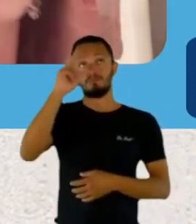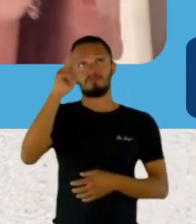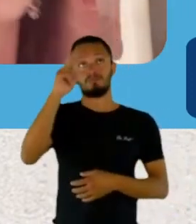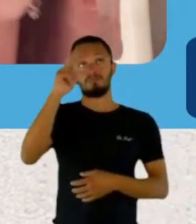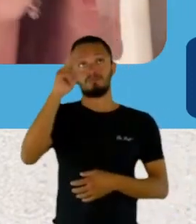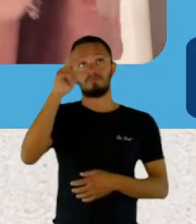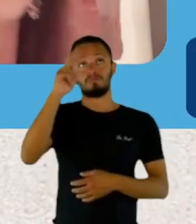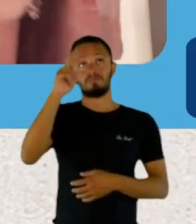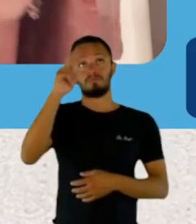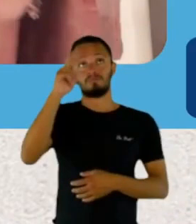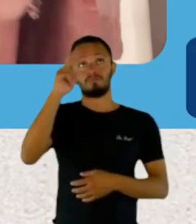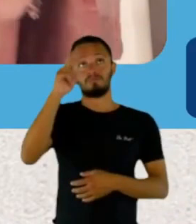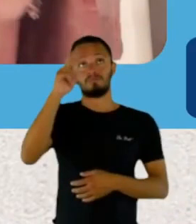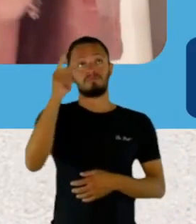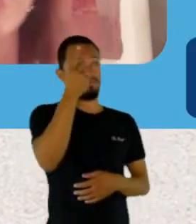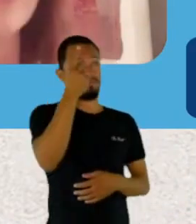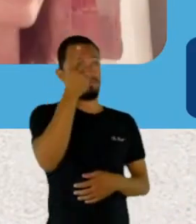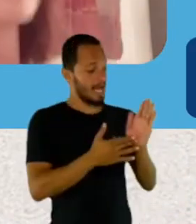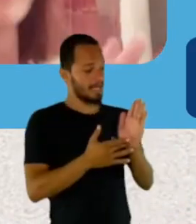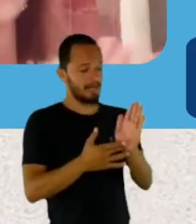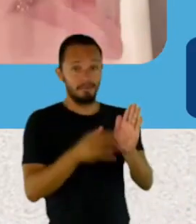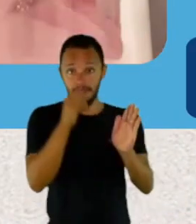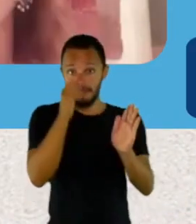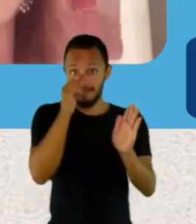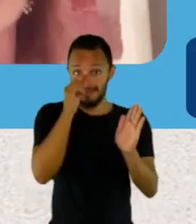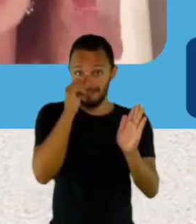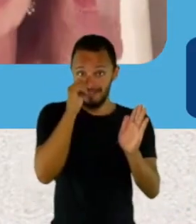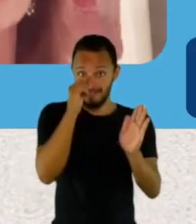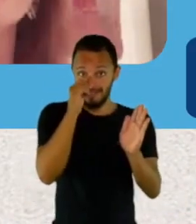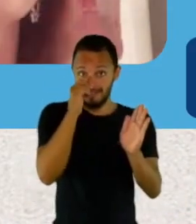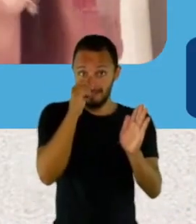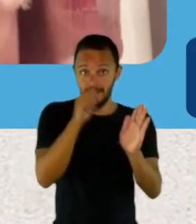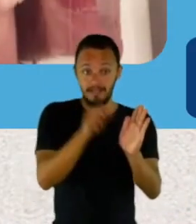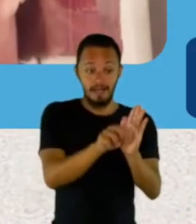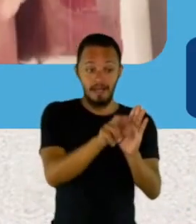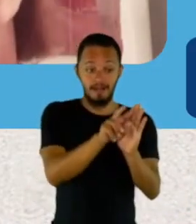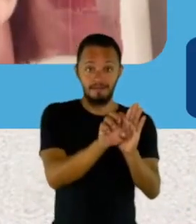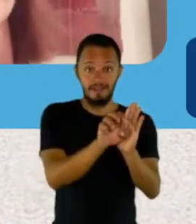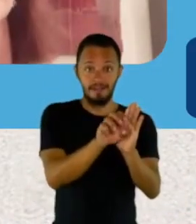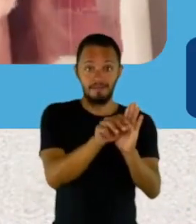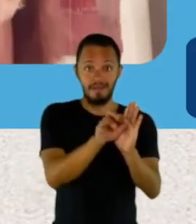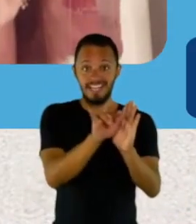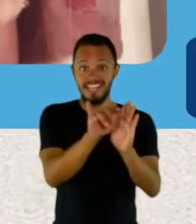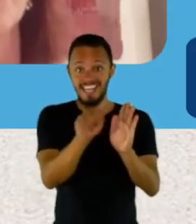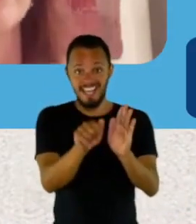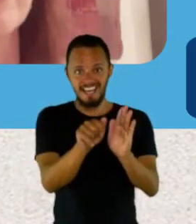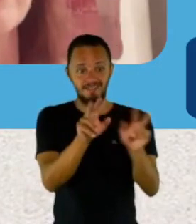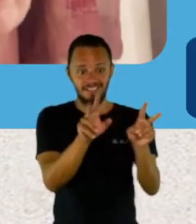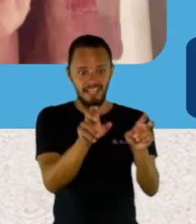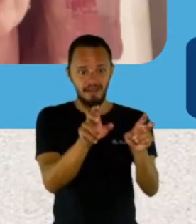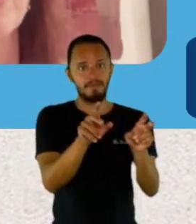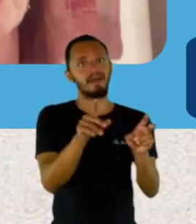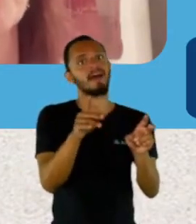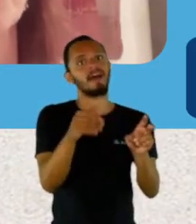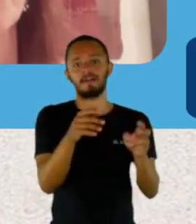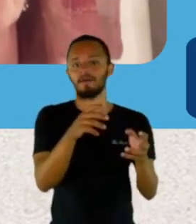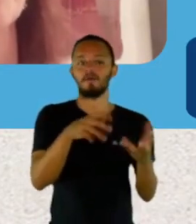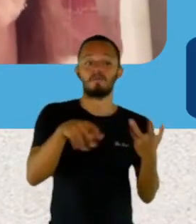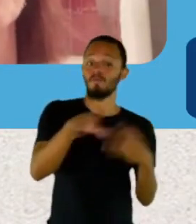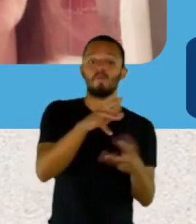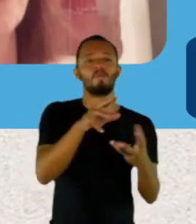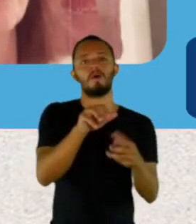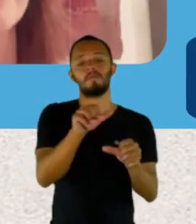uma. Quando veio esse título Ave Marias, eu falei assim, bem, então vamos mudar tudo. A sorte é que eu tenho o Marcio Rodrigues, meu grande amigo,